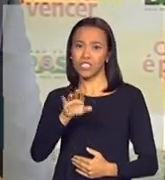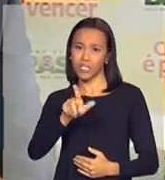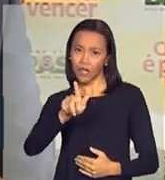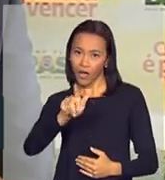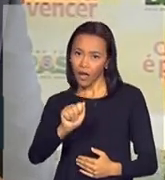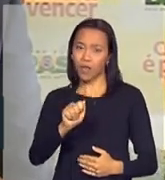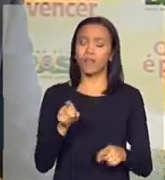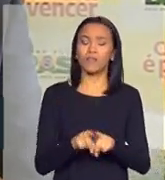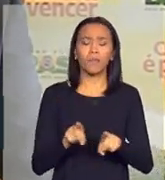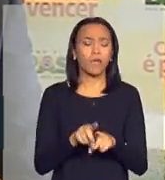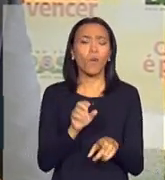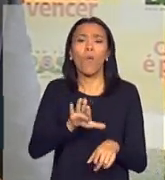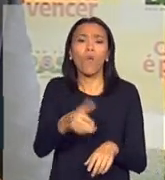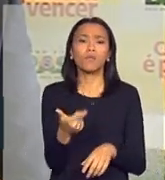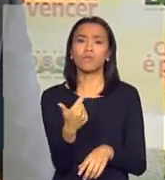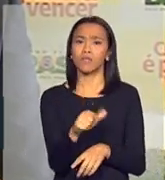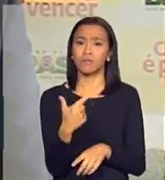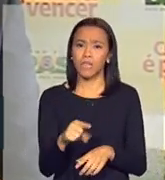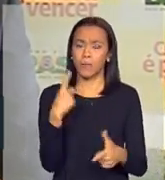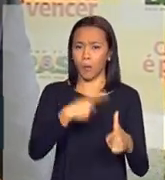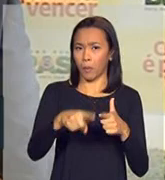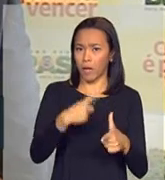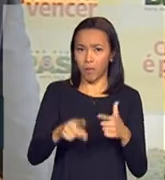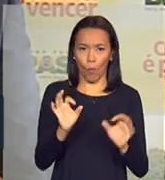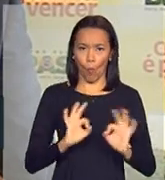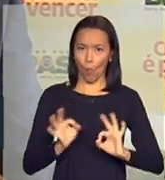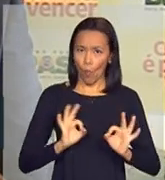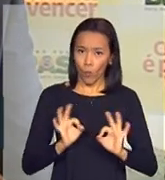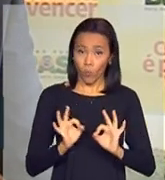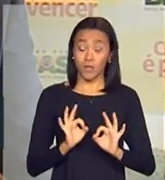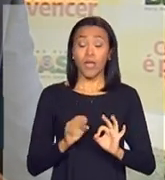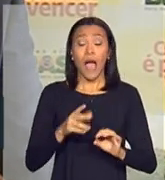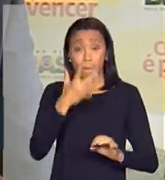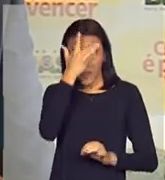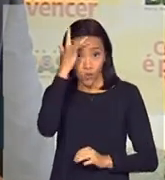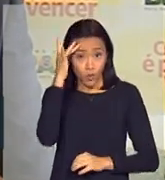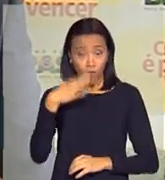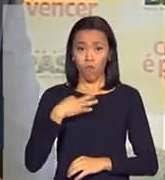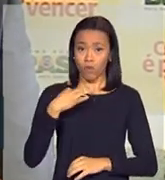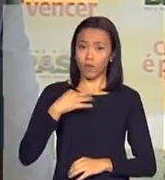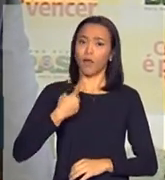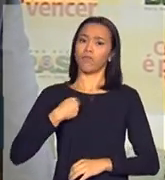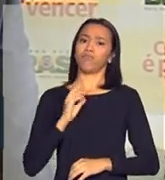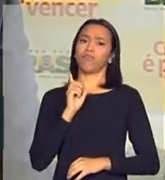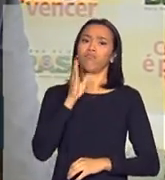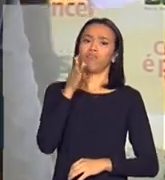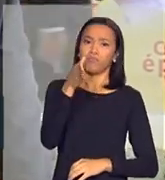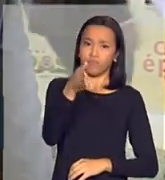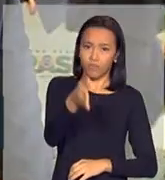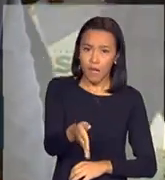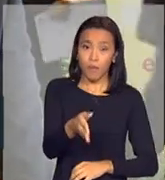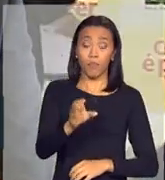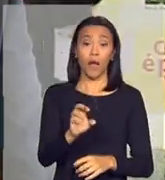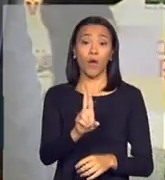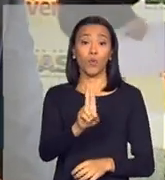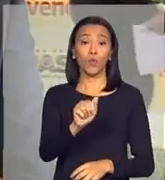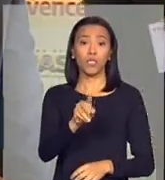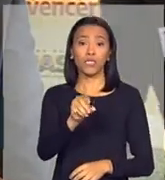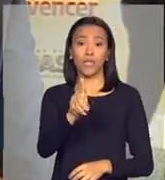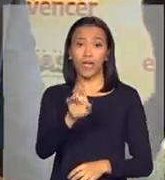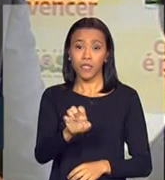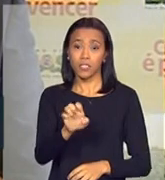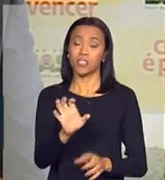desintoxicação, quando não há mais crise de abstinência, a pessoa voluntariamente, ela é encaminhada para a unidade de acolhimento, se ela aceitar,